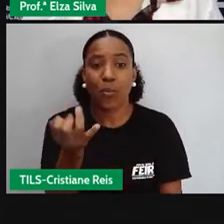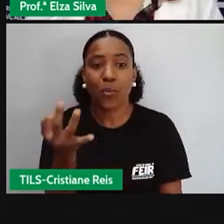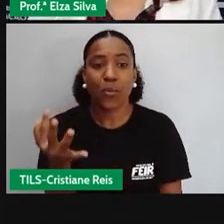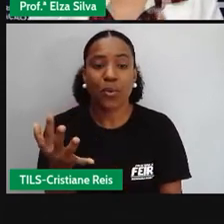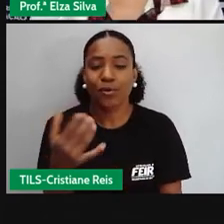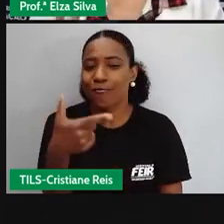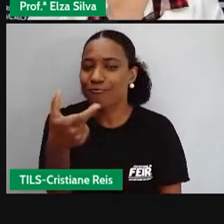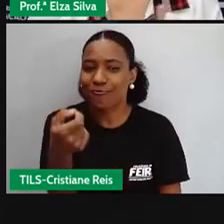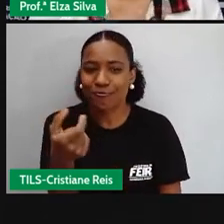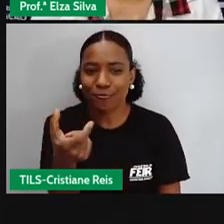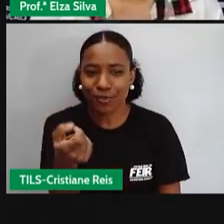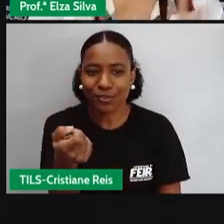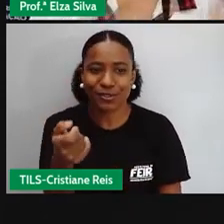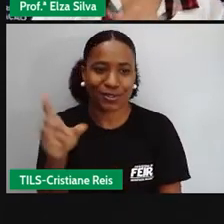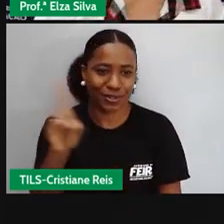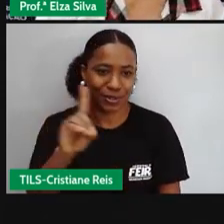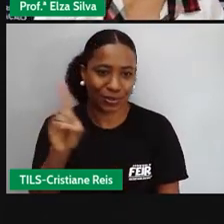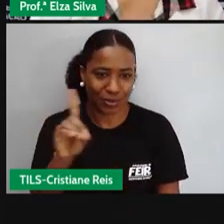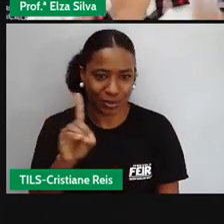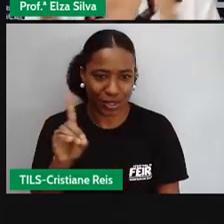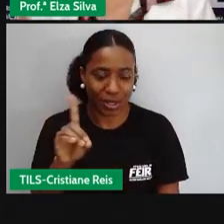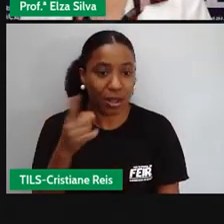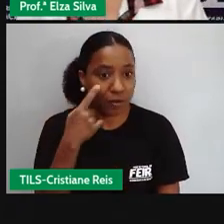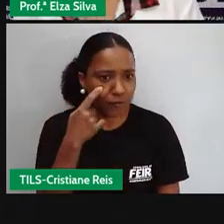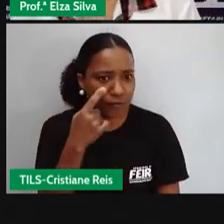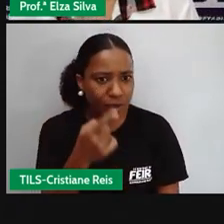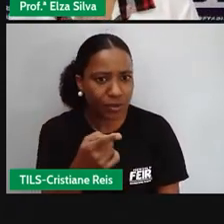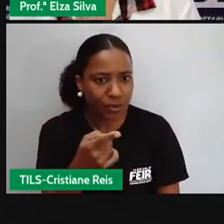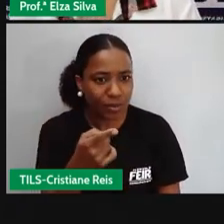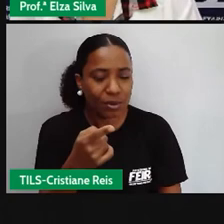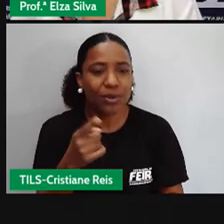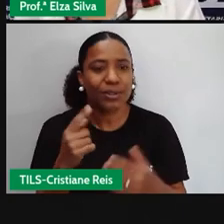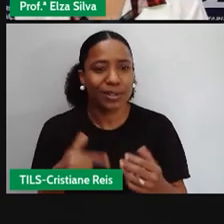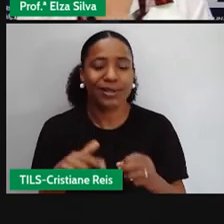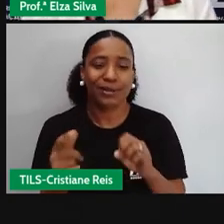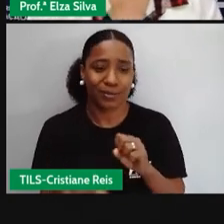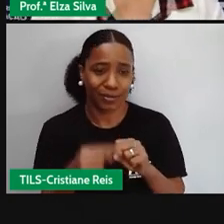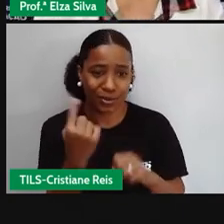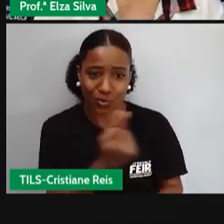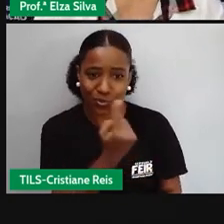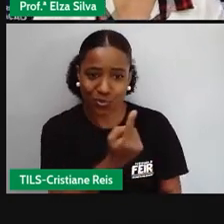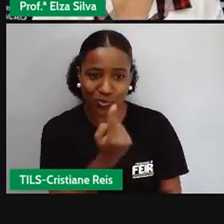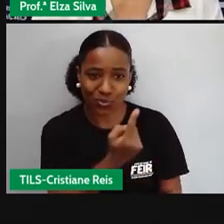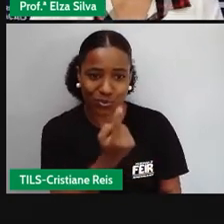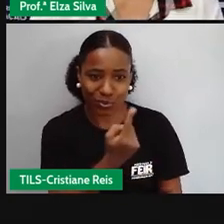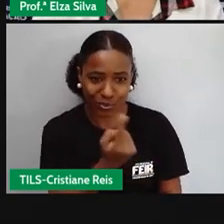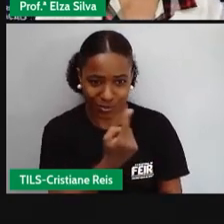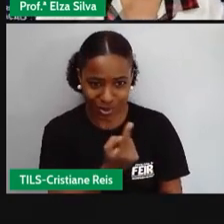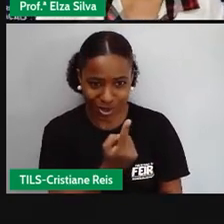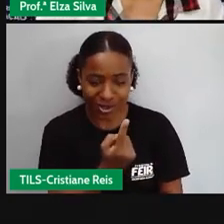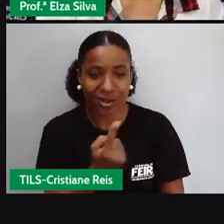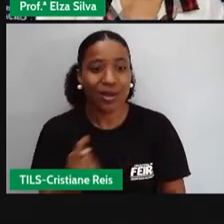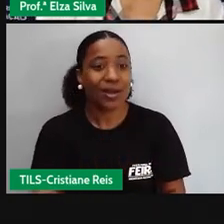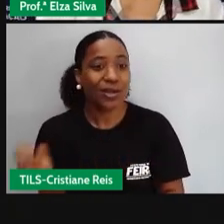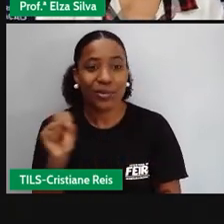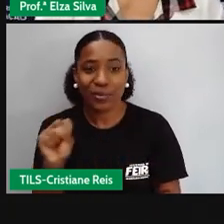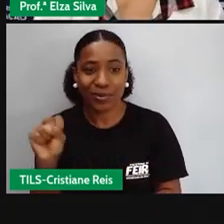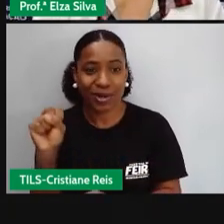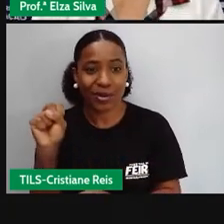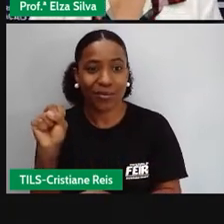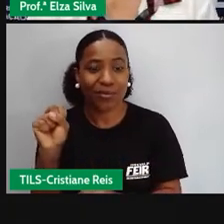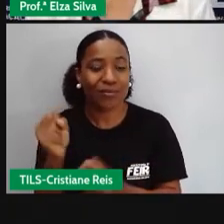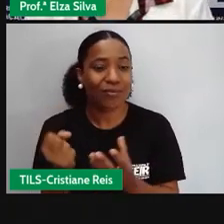Então, observem a diferença do singular para o plural. No primeiro exemplo, how much is?